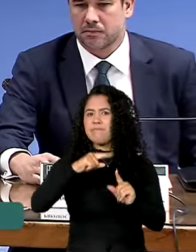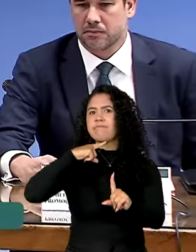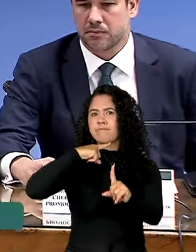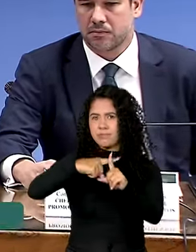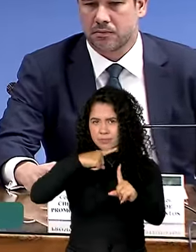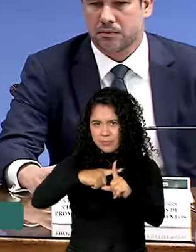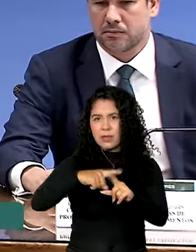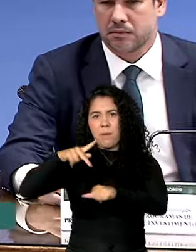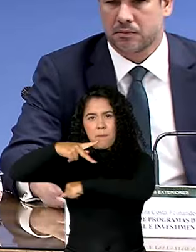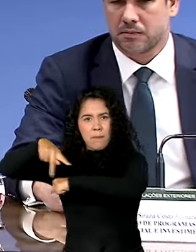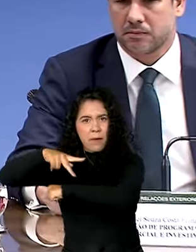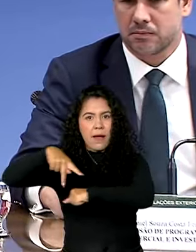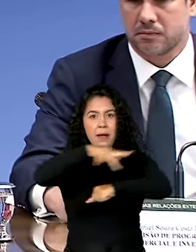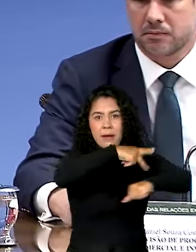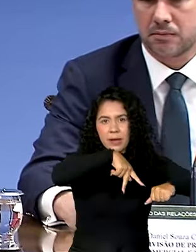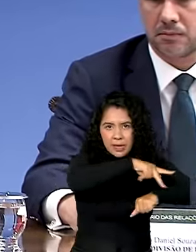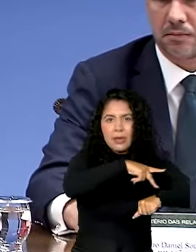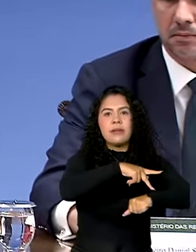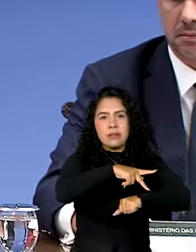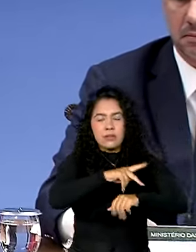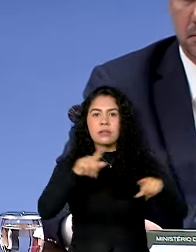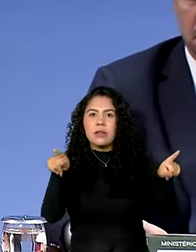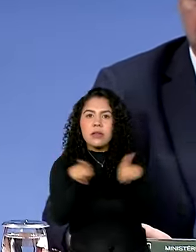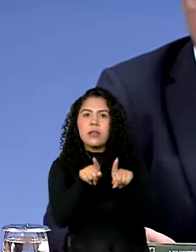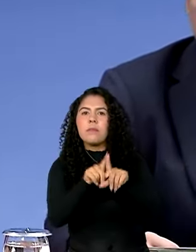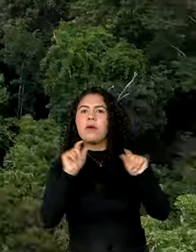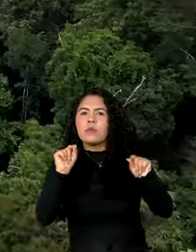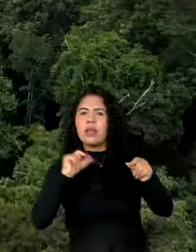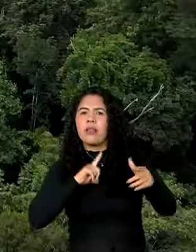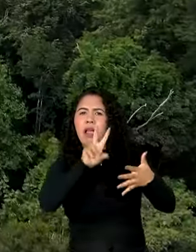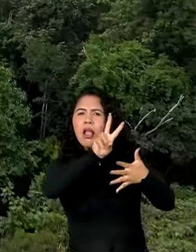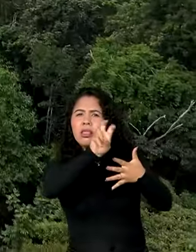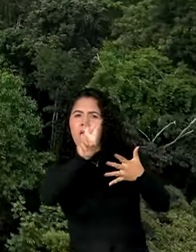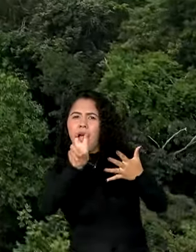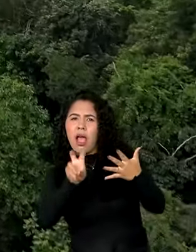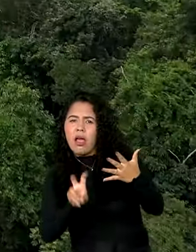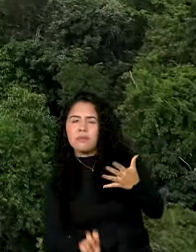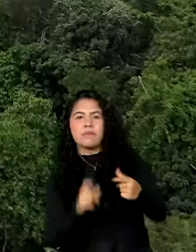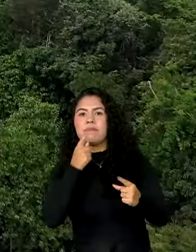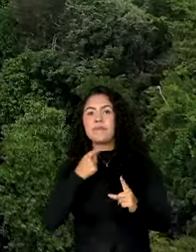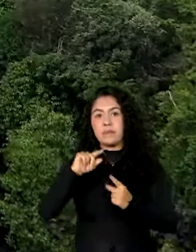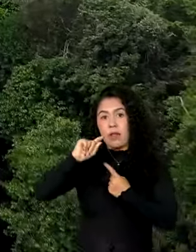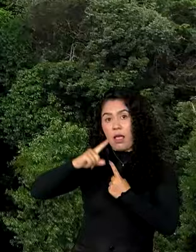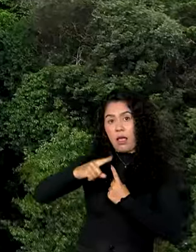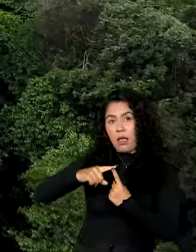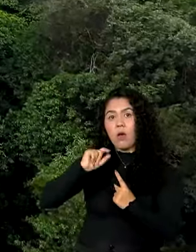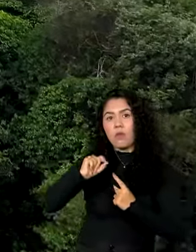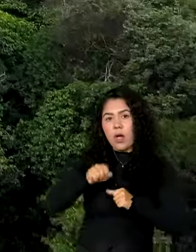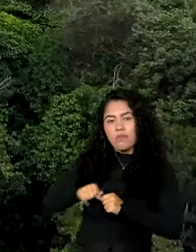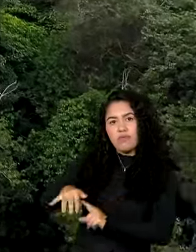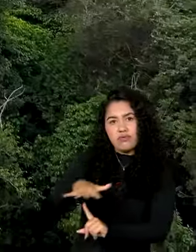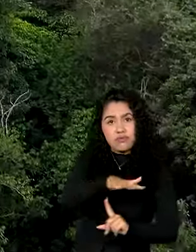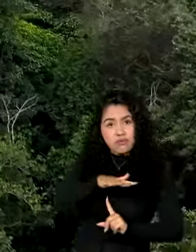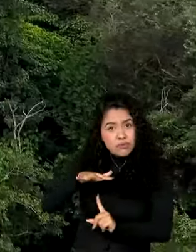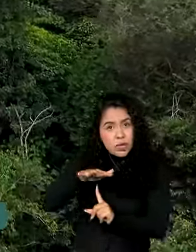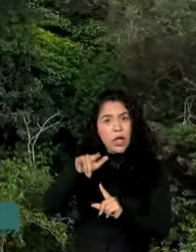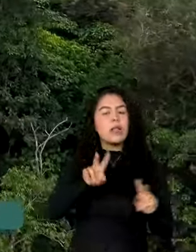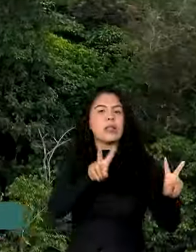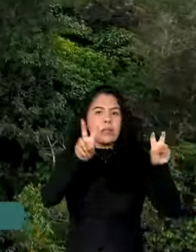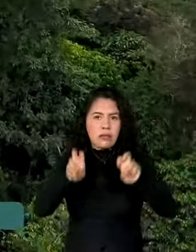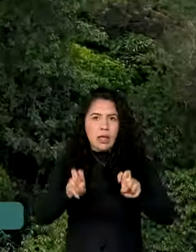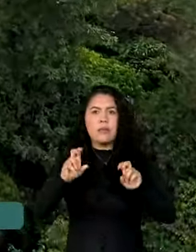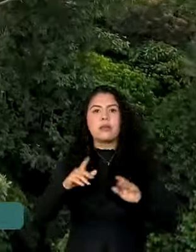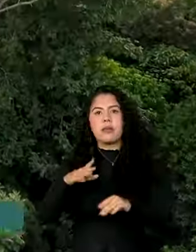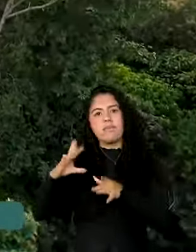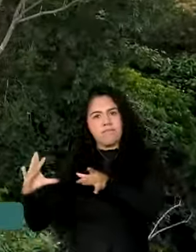bilaterais, exatamente por uma convergência de visões sobre vários temas. O meio ambiente necessariamente é um tema que une os dois